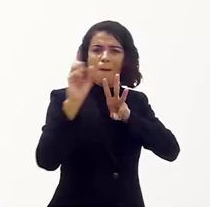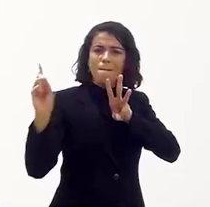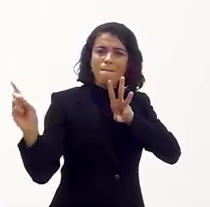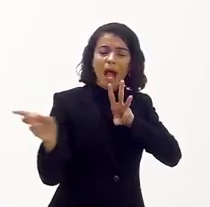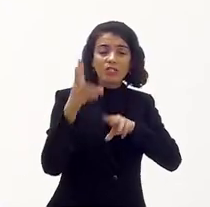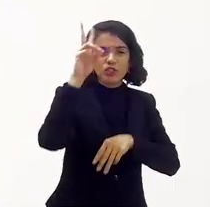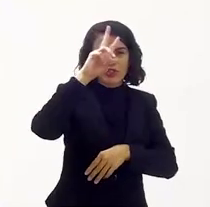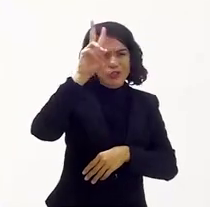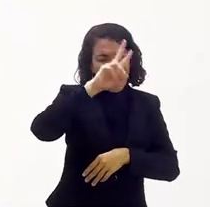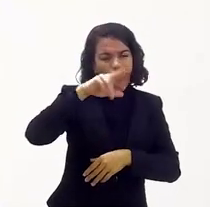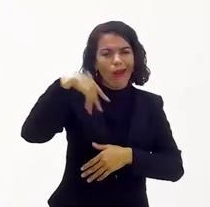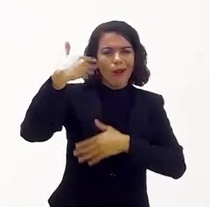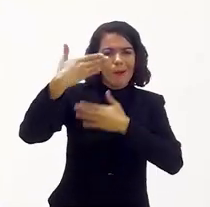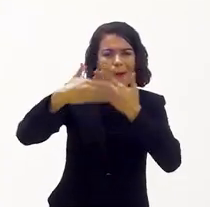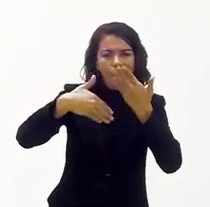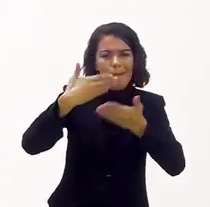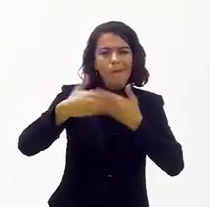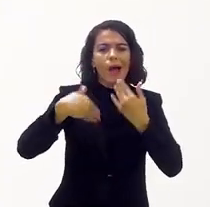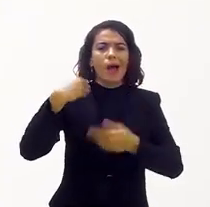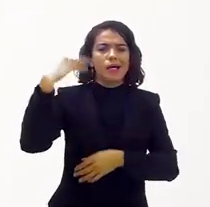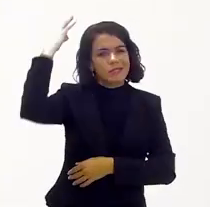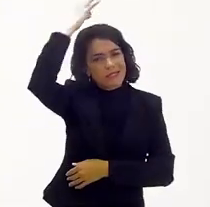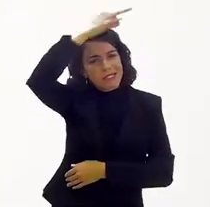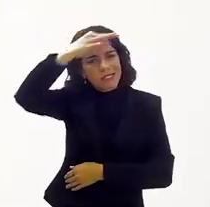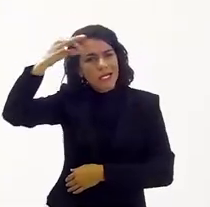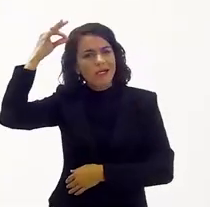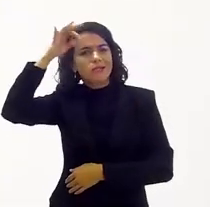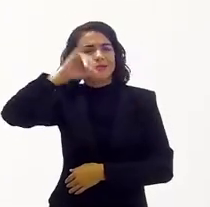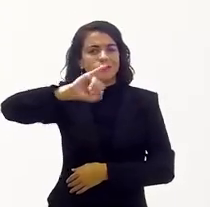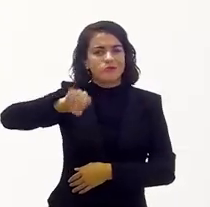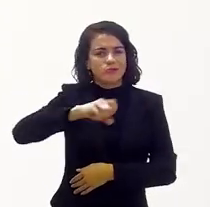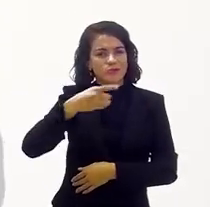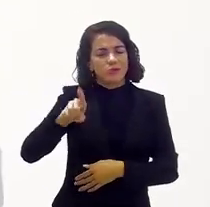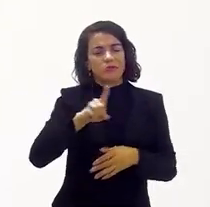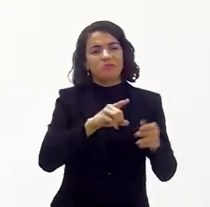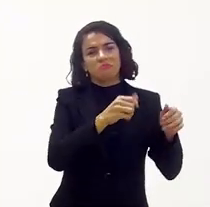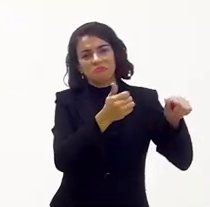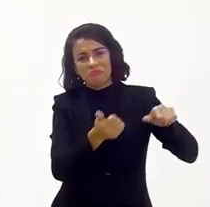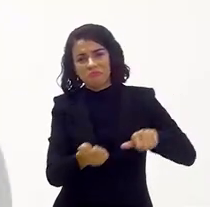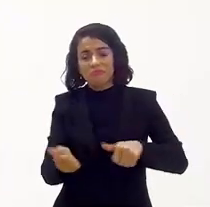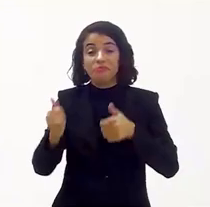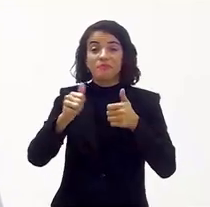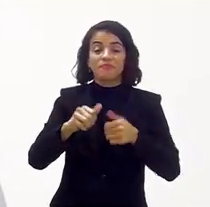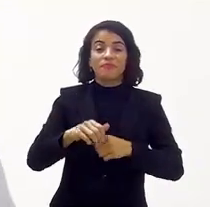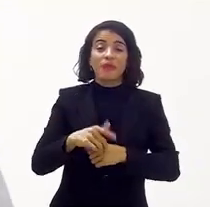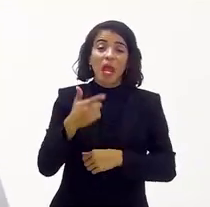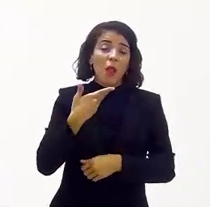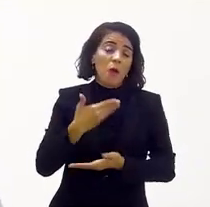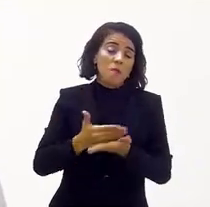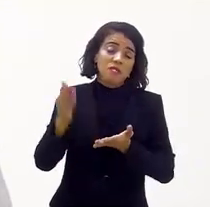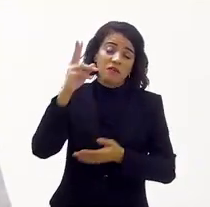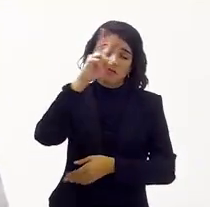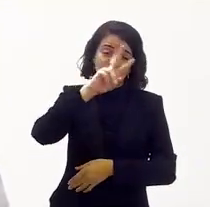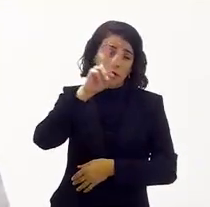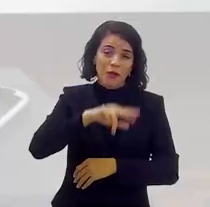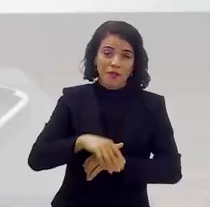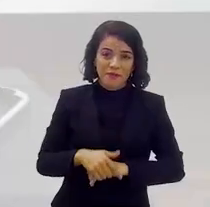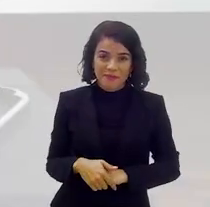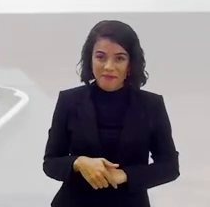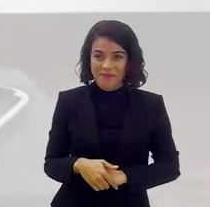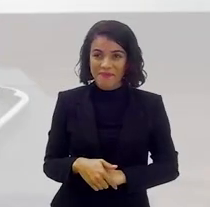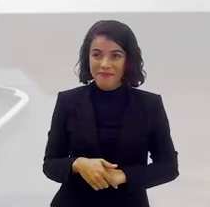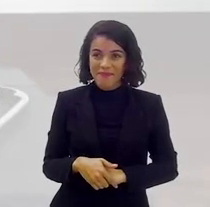passava toda a história dele, o santo, o João Batista, ele imaginando. Aí, ele começava a contar a história dele mesmo e desenrolava.